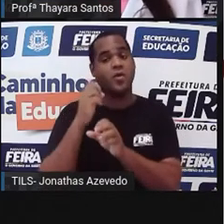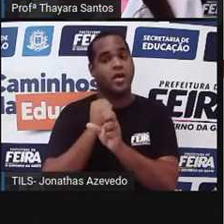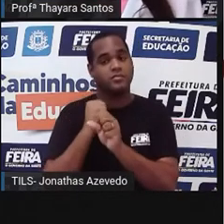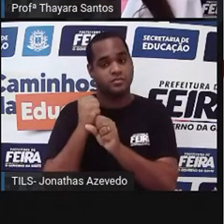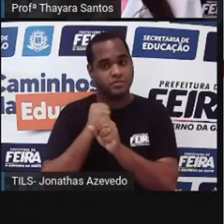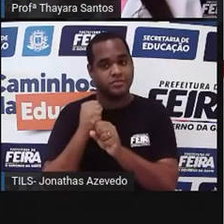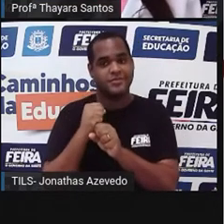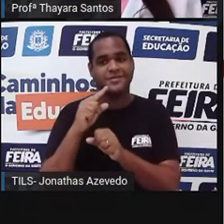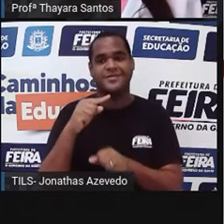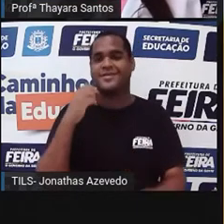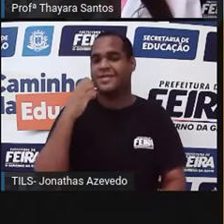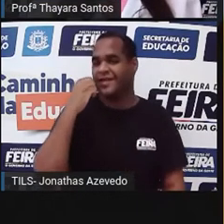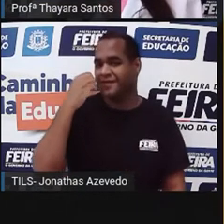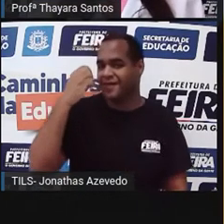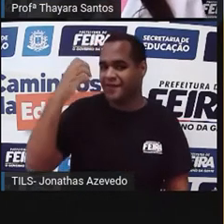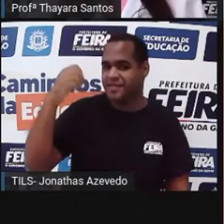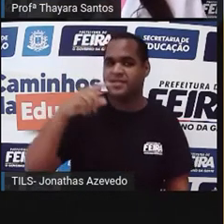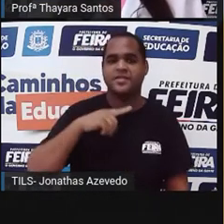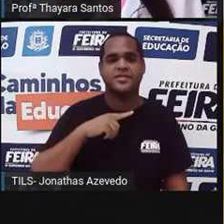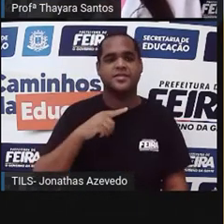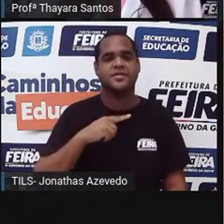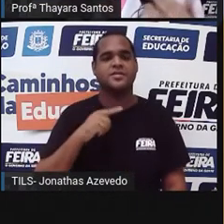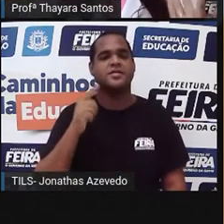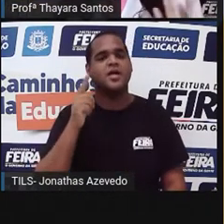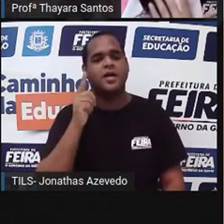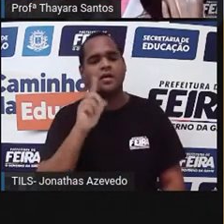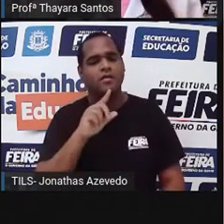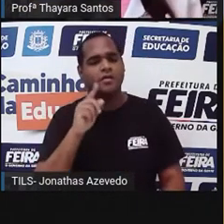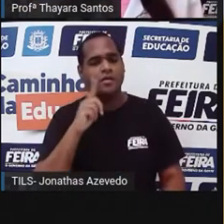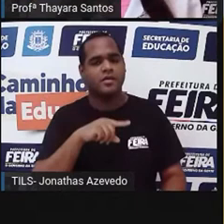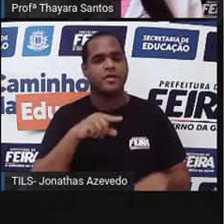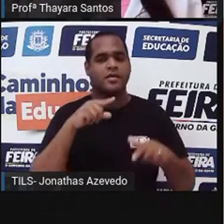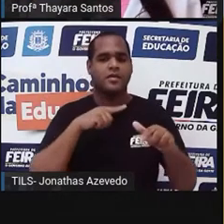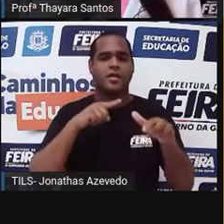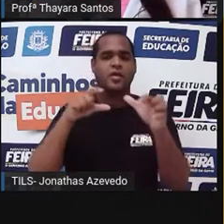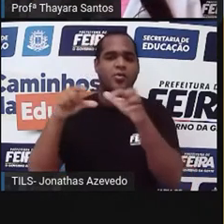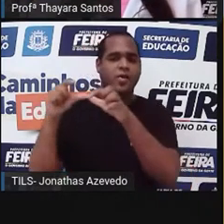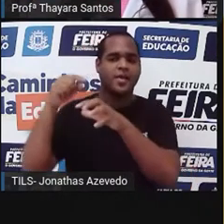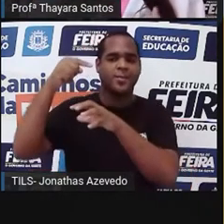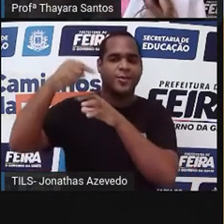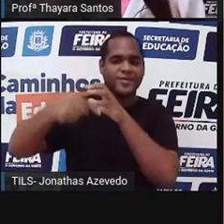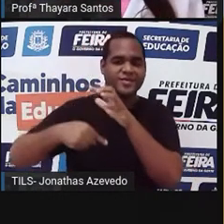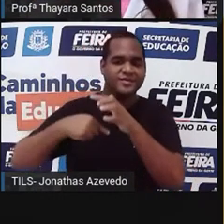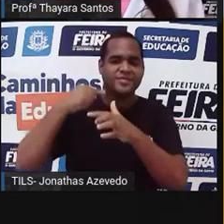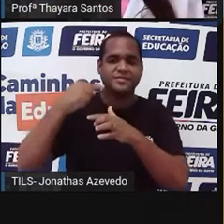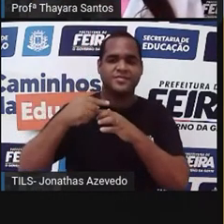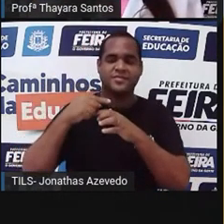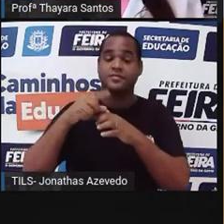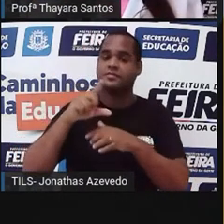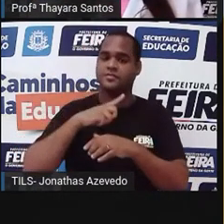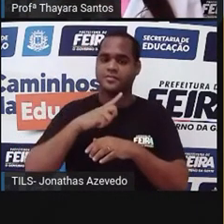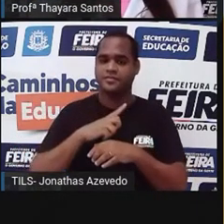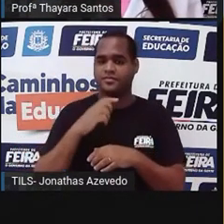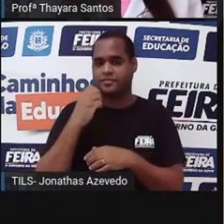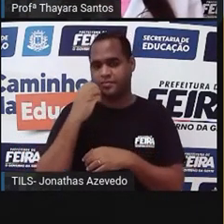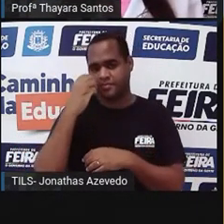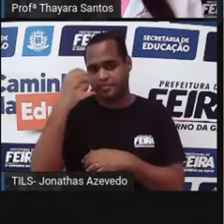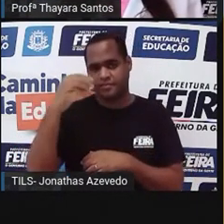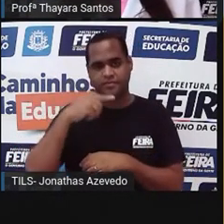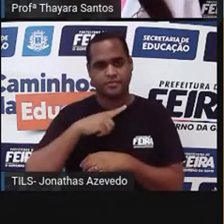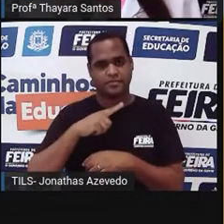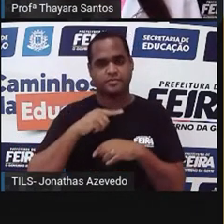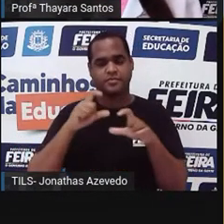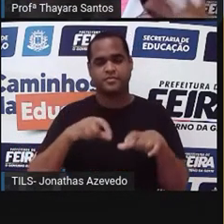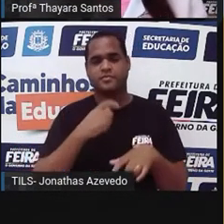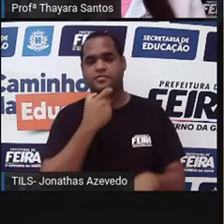viagem, ele acabou percorrendo boa parte do mundo, né? Esse navio saiu lá da Inglaterra, não foi